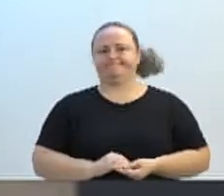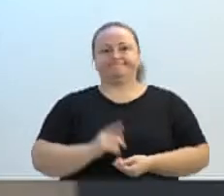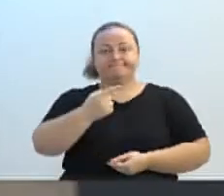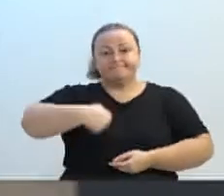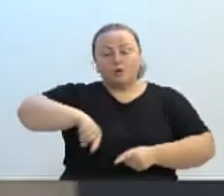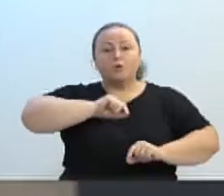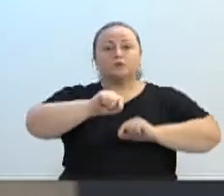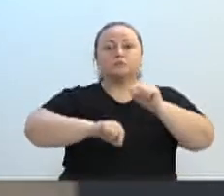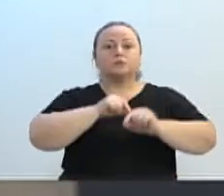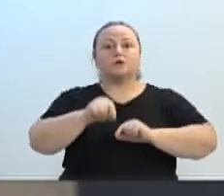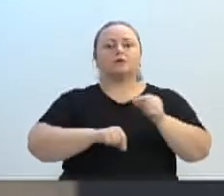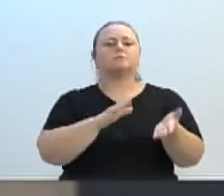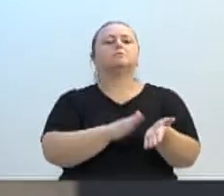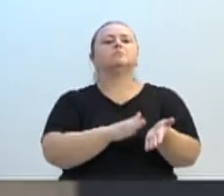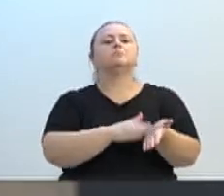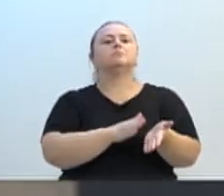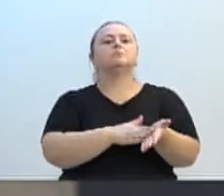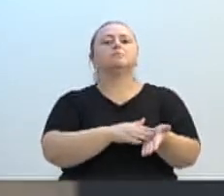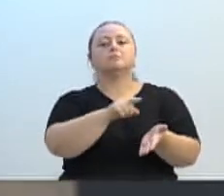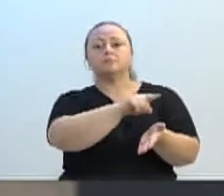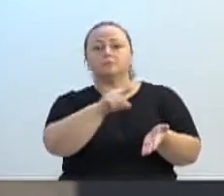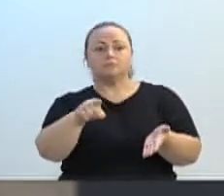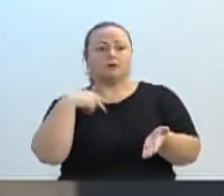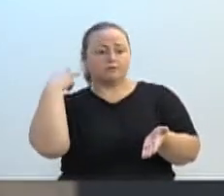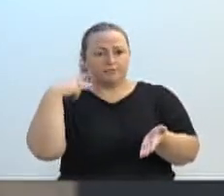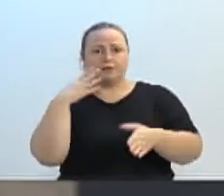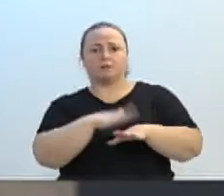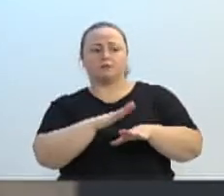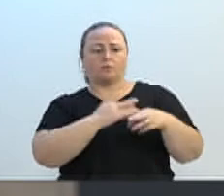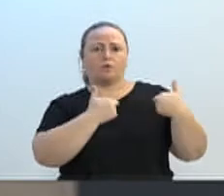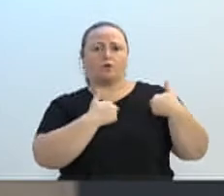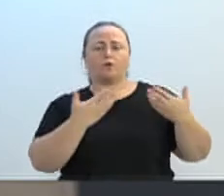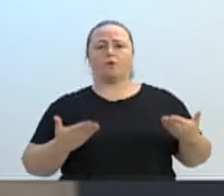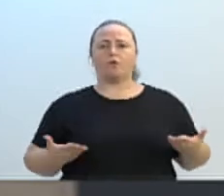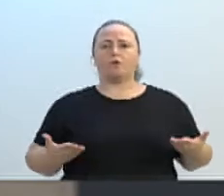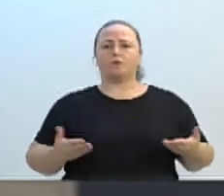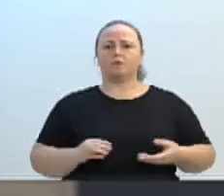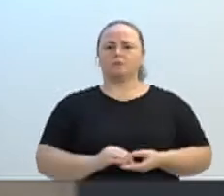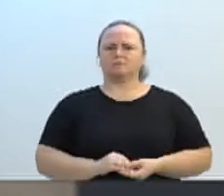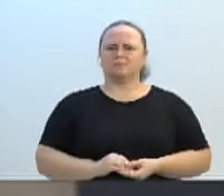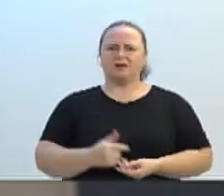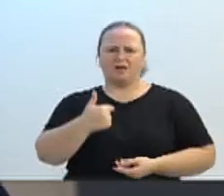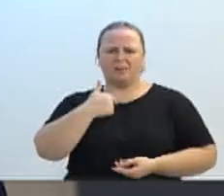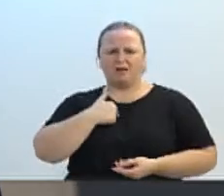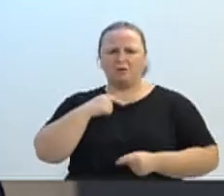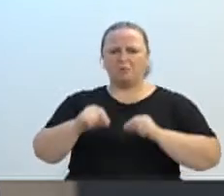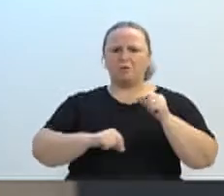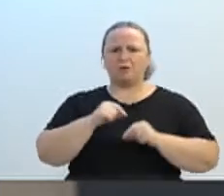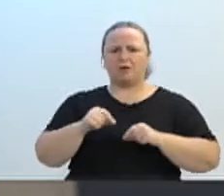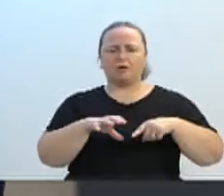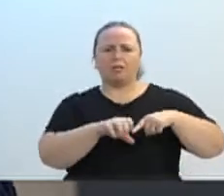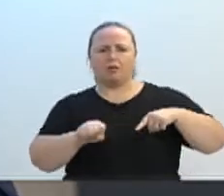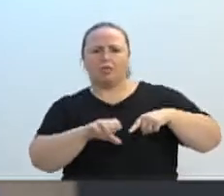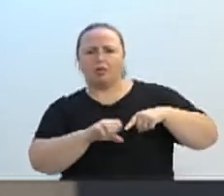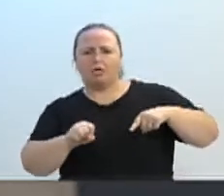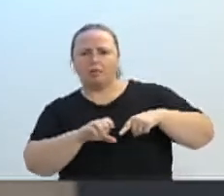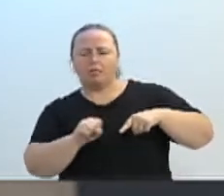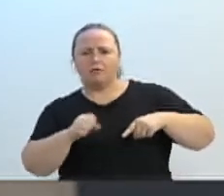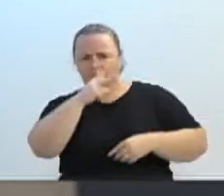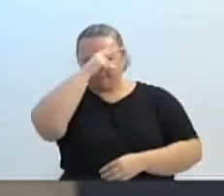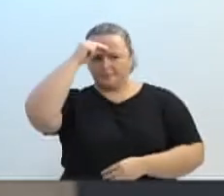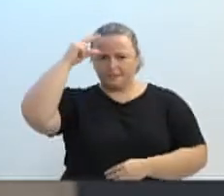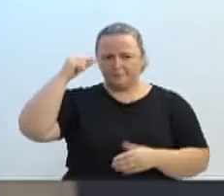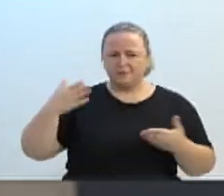que é função dos vereadores. Aqui não é função do vereador ser capacho do prefeito, não é função do vereador